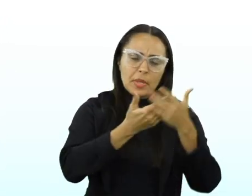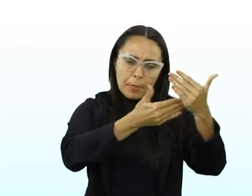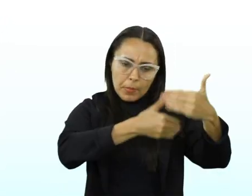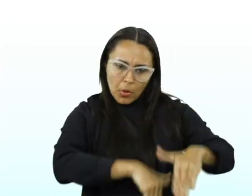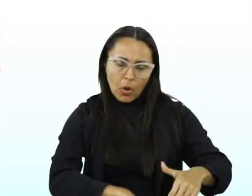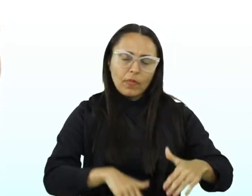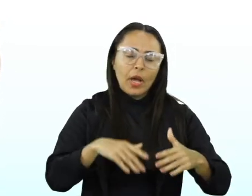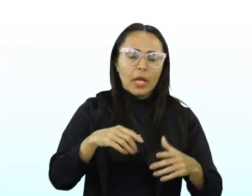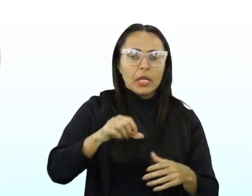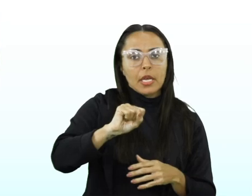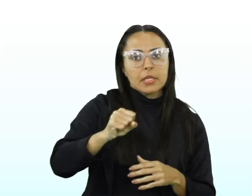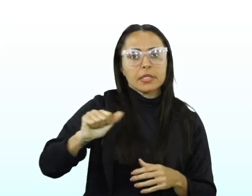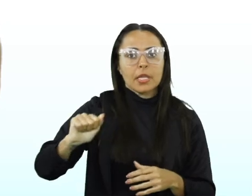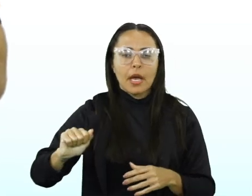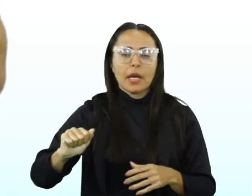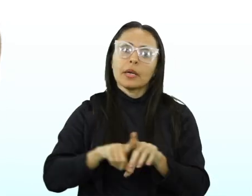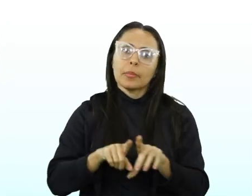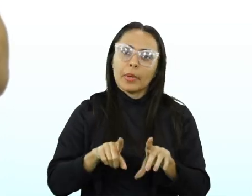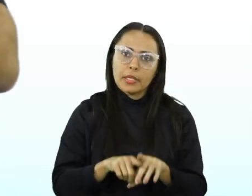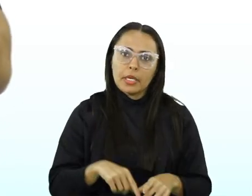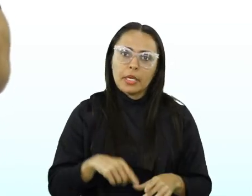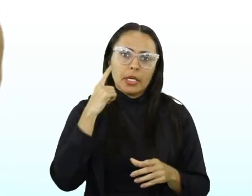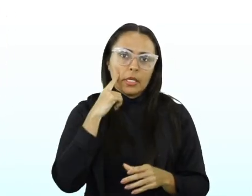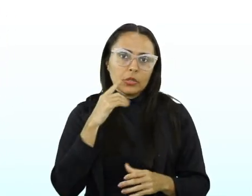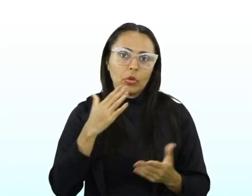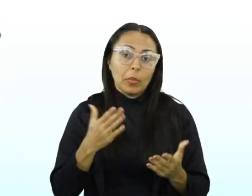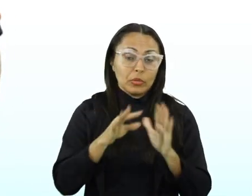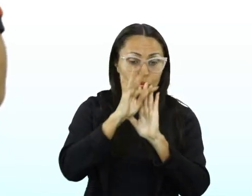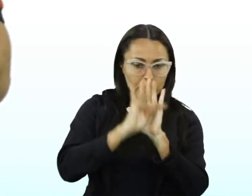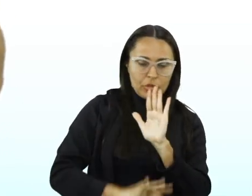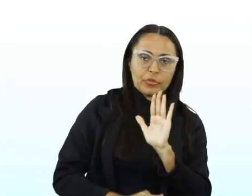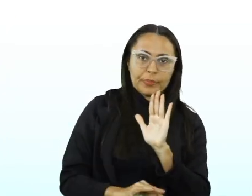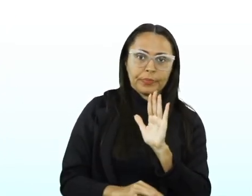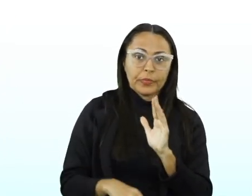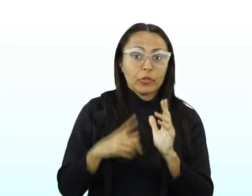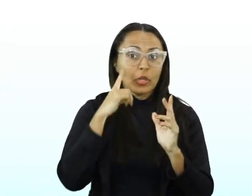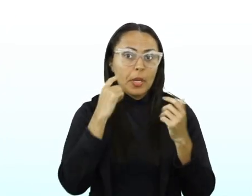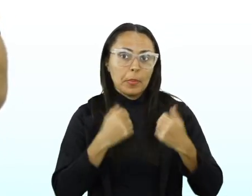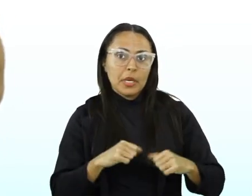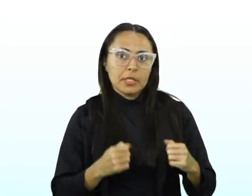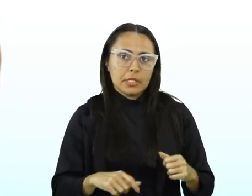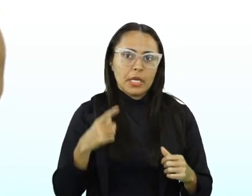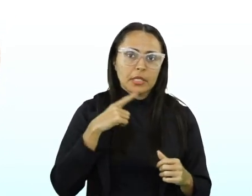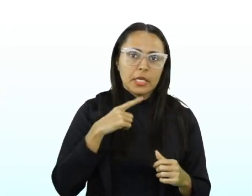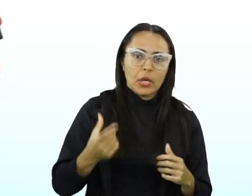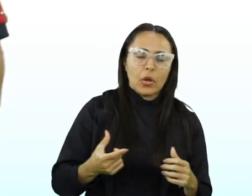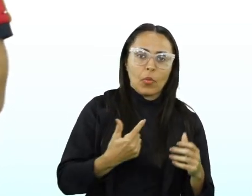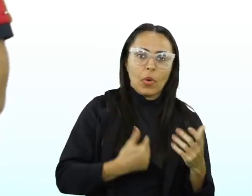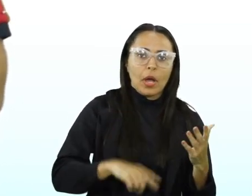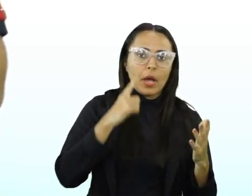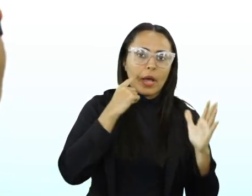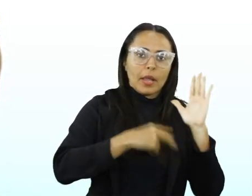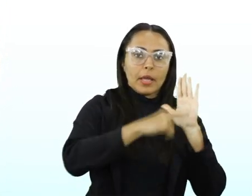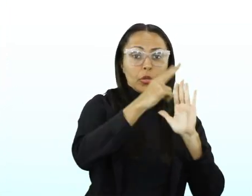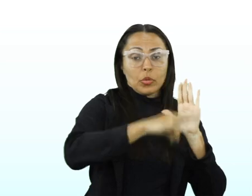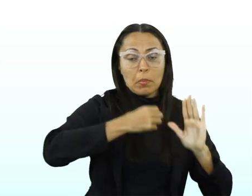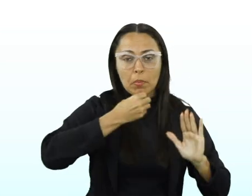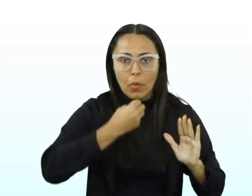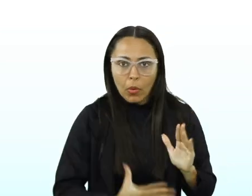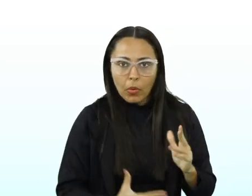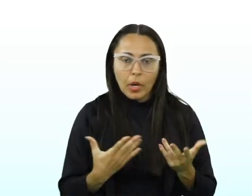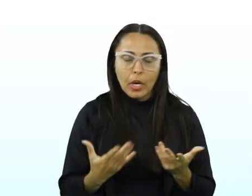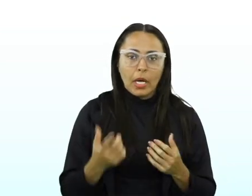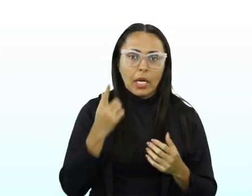o SSA da Universidade de Pernambuco, eles cobram muito texto. Então, a gente precisa ter um ritmo de leitura bom. Mas para isso, olha,